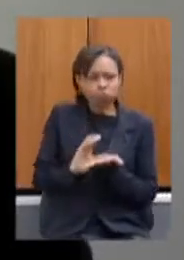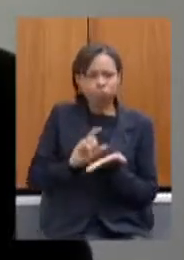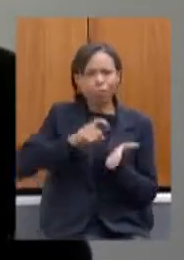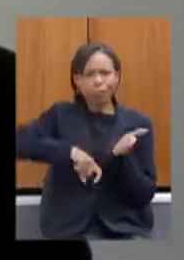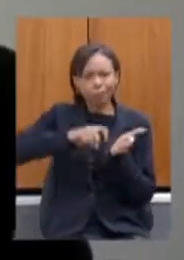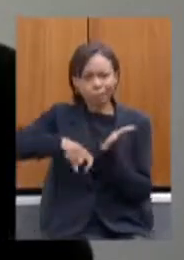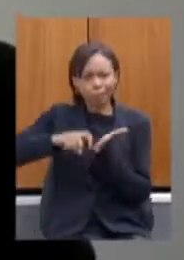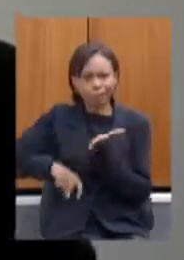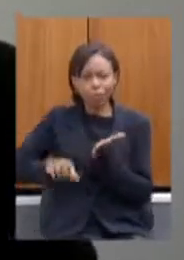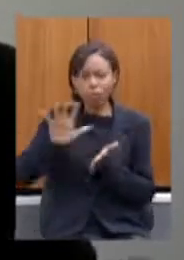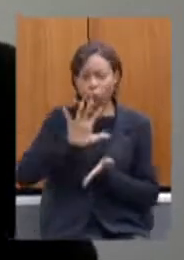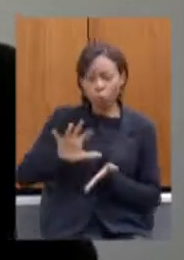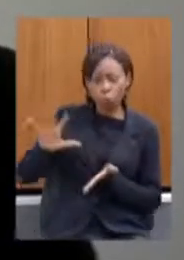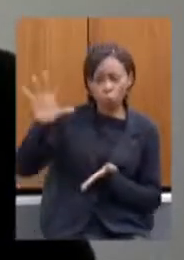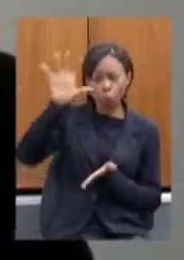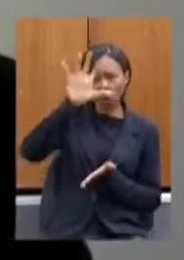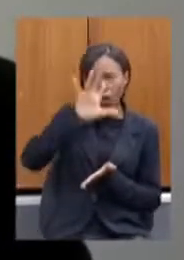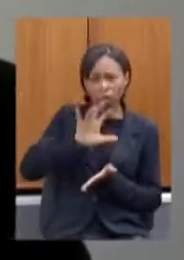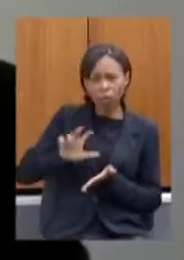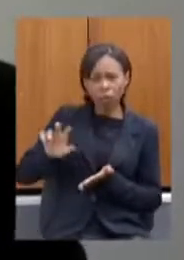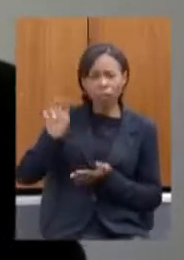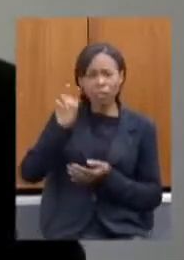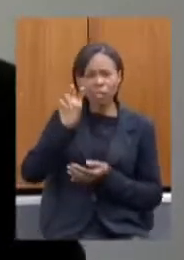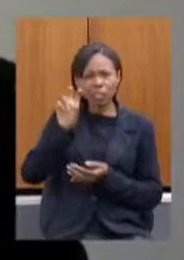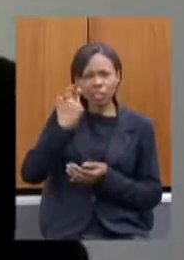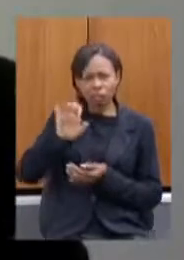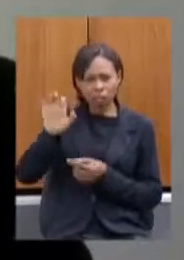estados que menos concedem